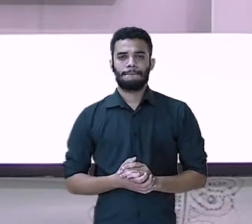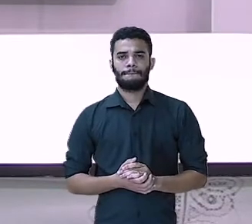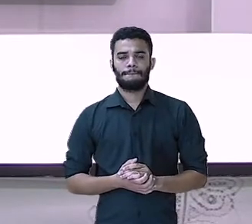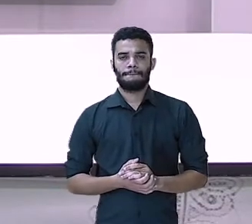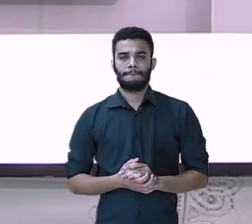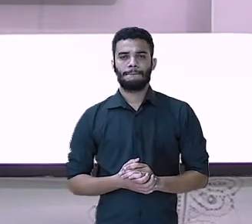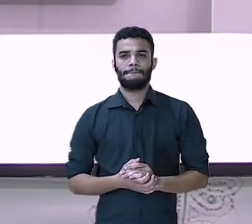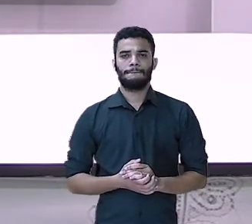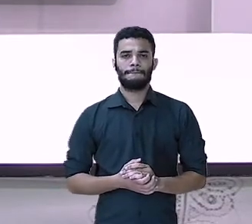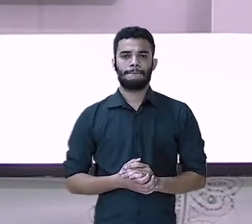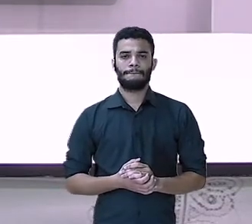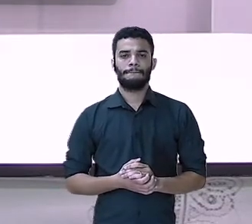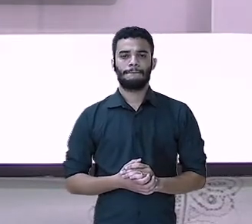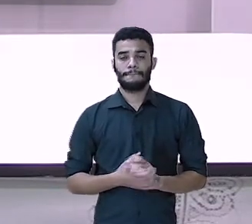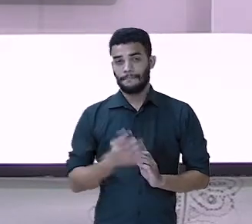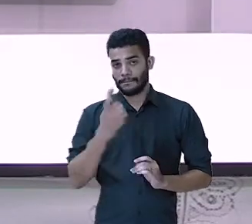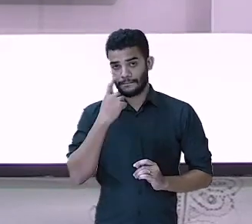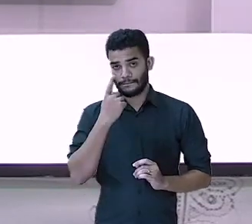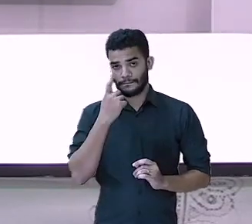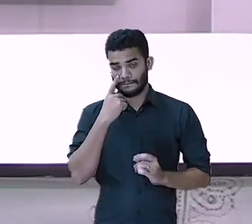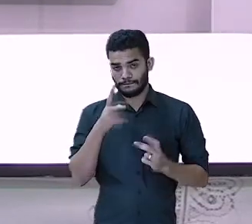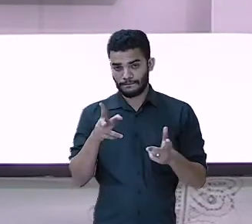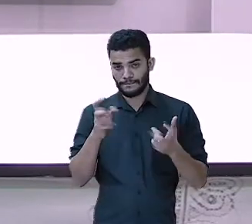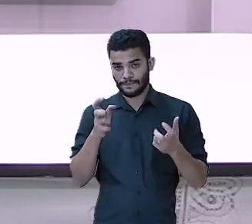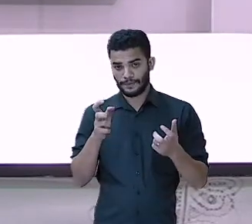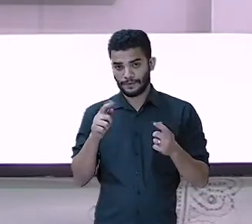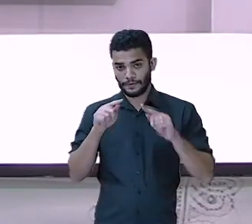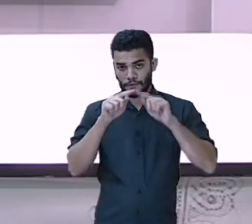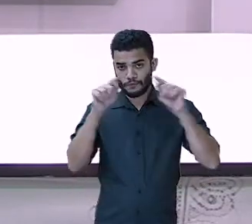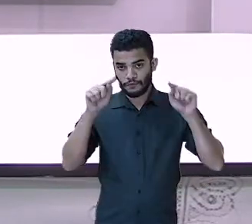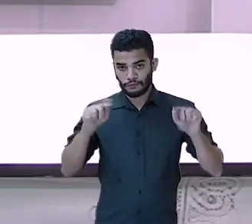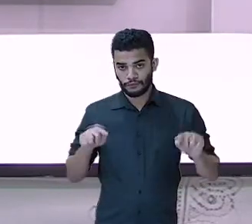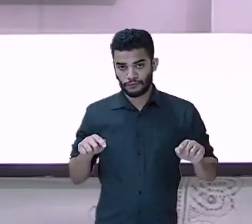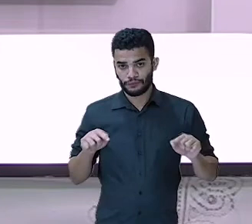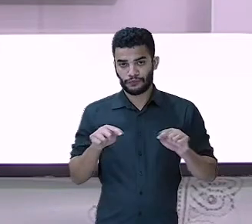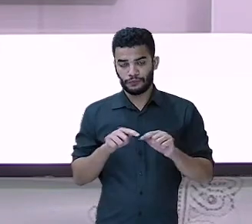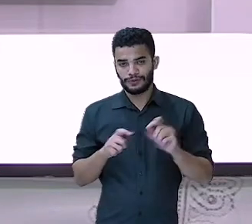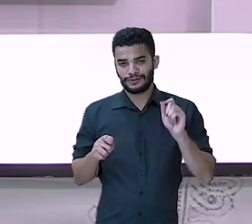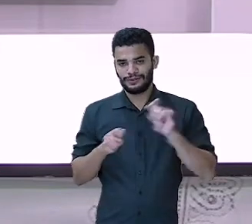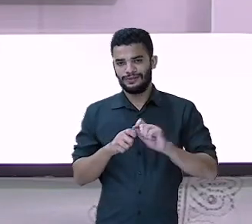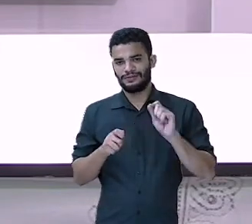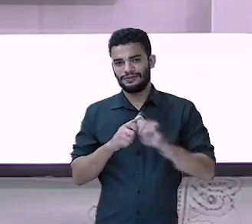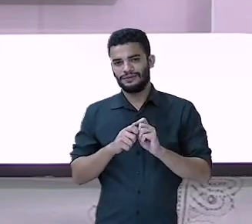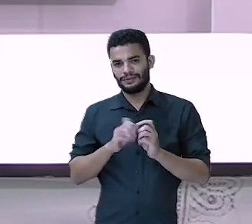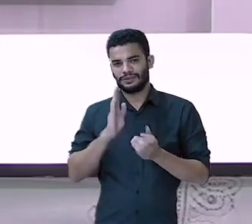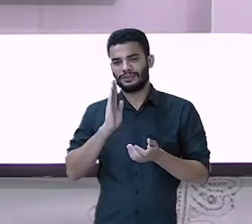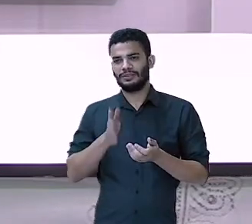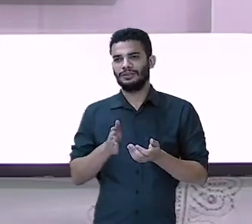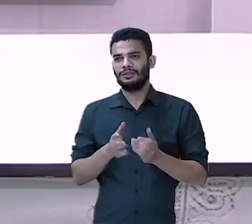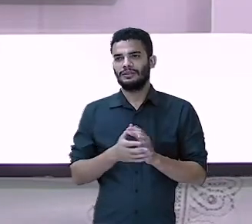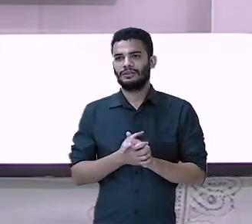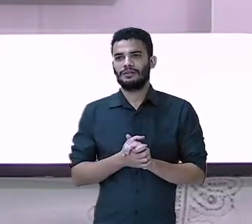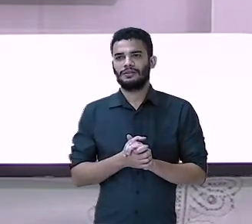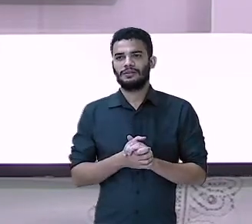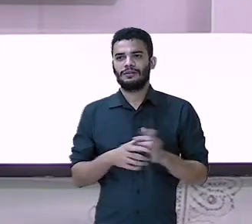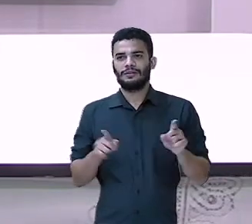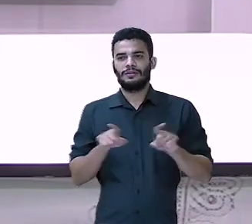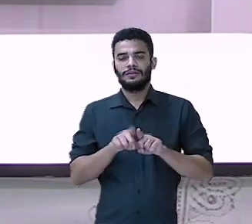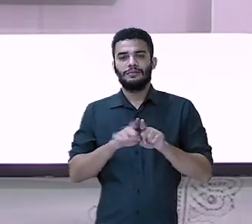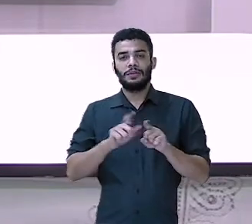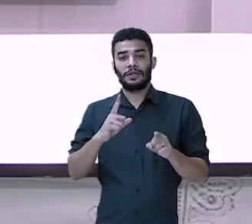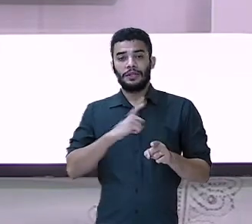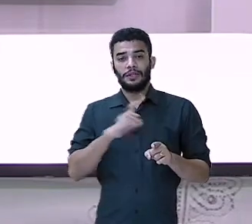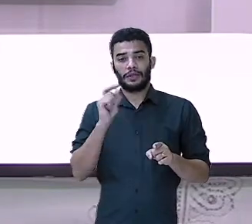Olha só. Fiz o meu quadrado e deixei duas pontas aqui abertas.